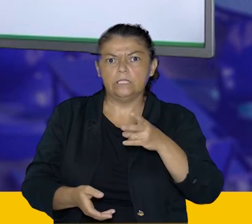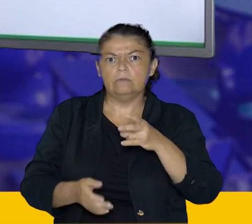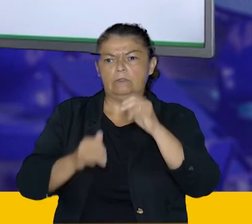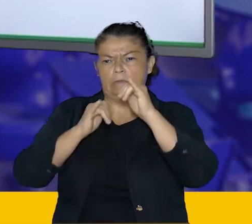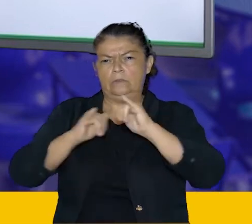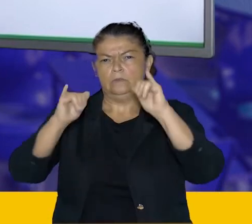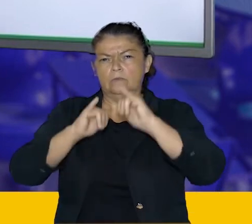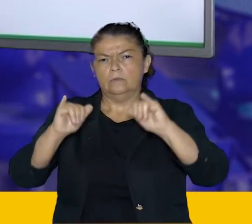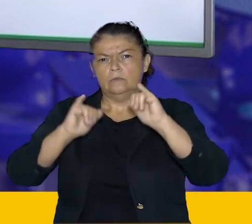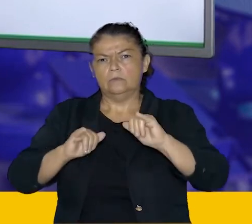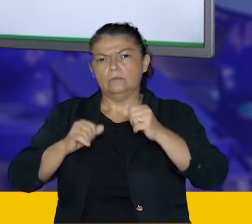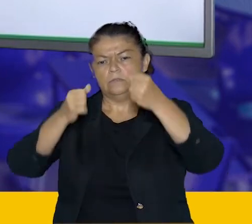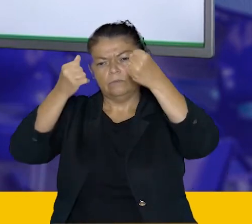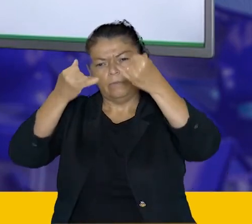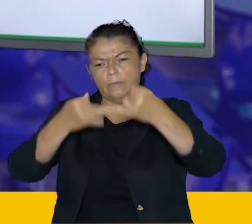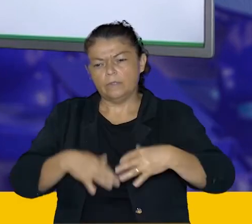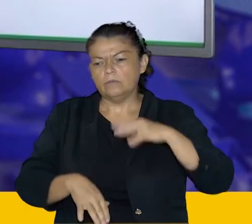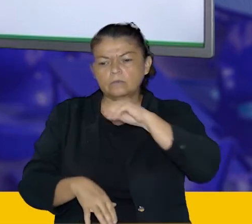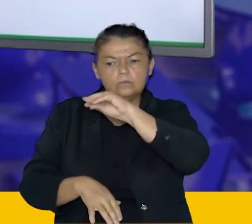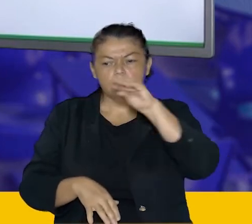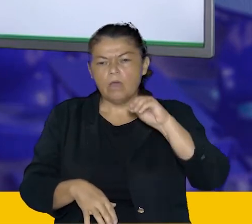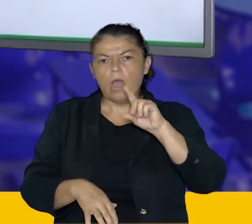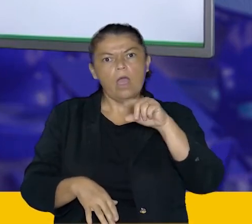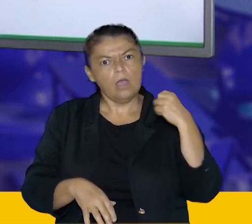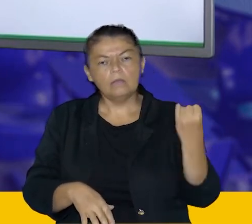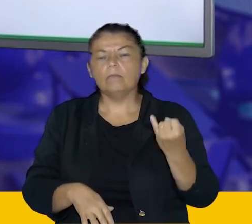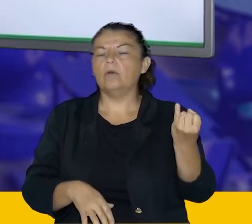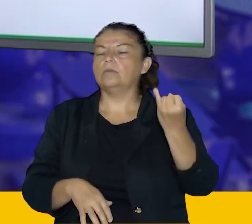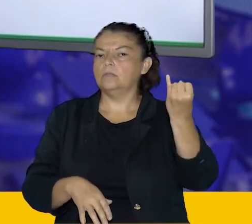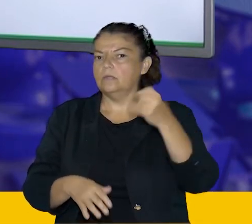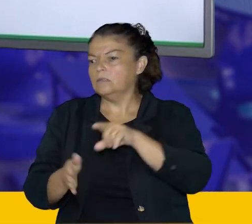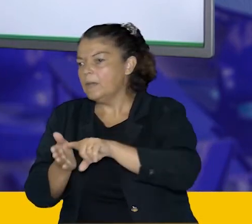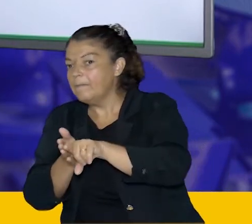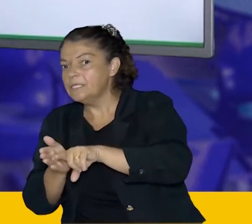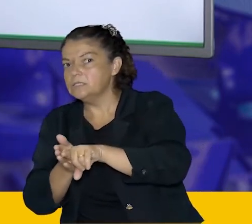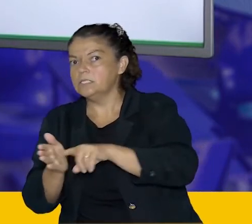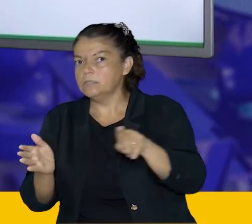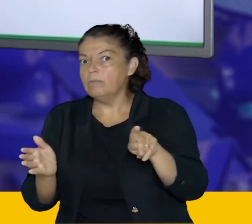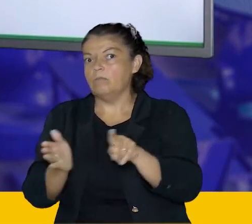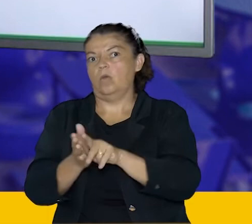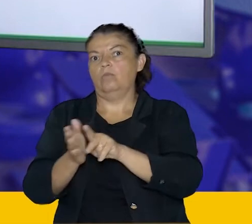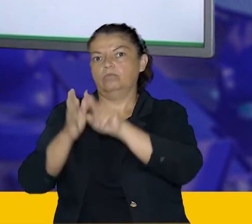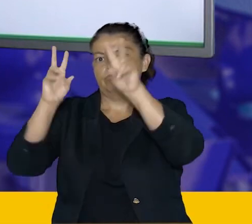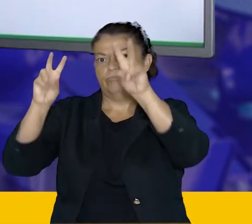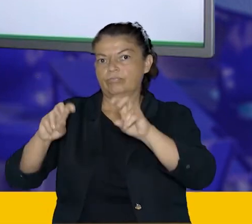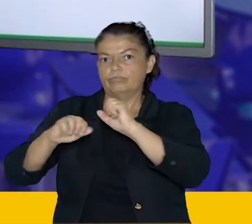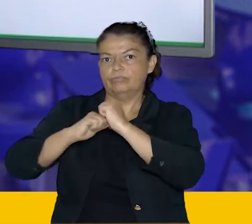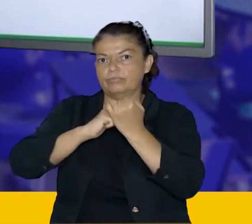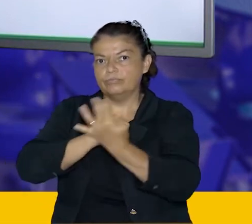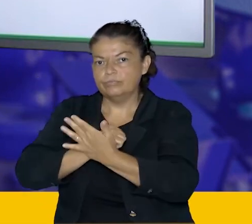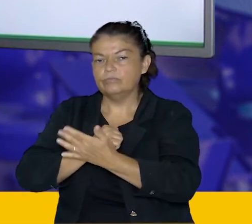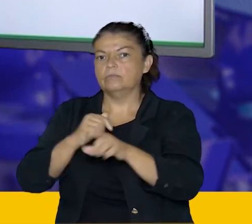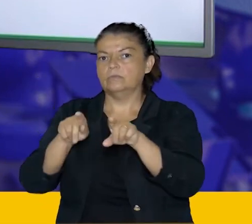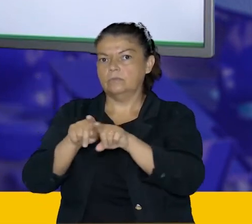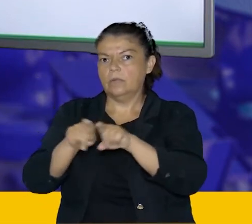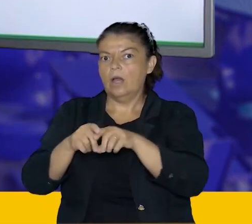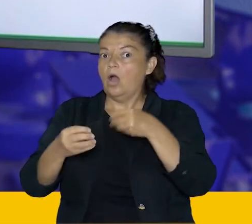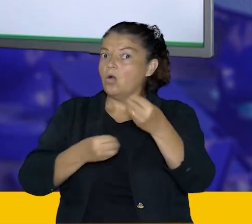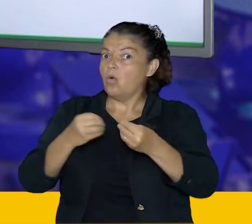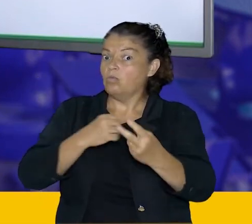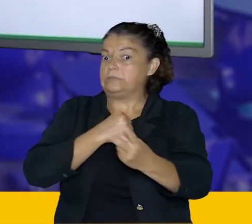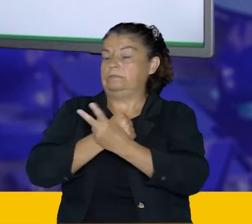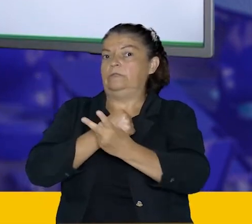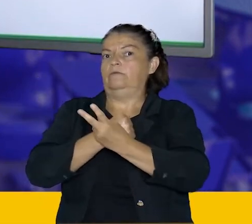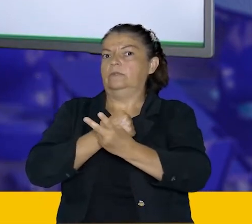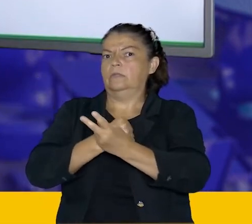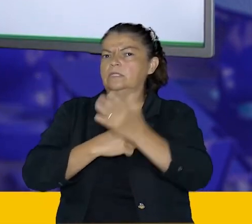caderno, faz a pesquisa, quem já fez ótimo, quem não fez, é importante fazer essa pesquisa, os métodos de prevenção. Eu sei que até agora